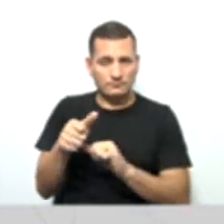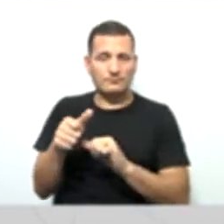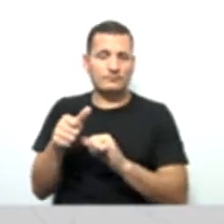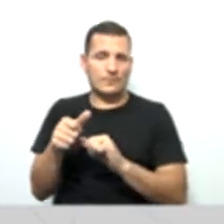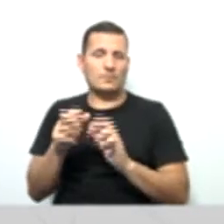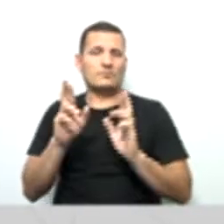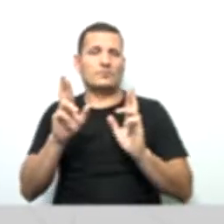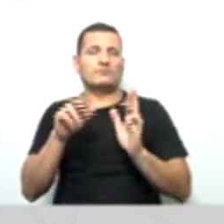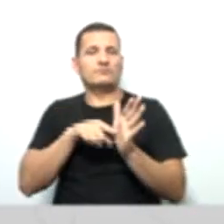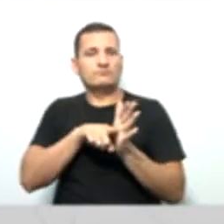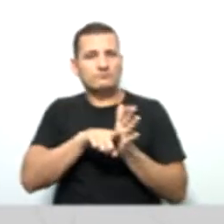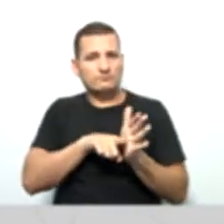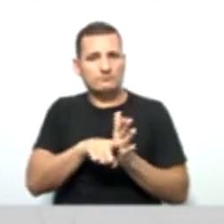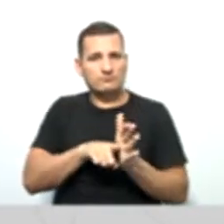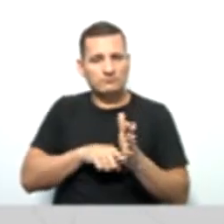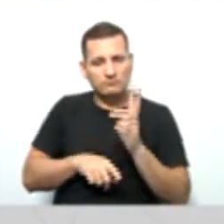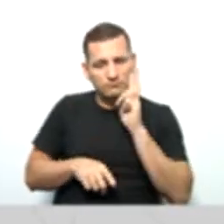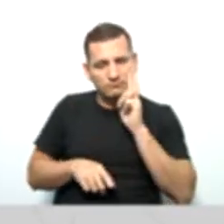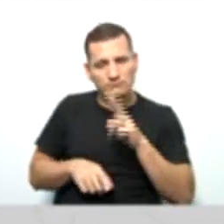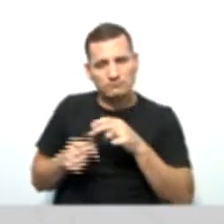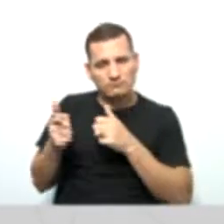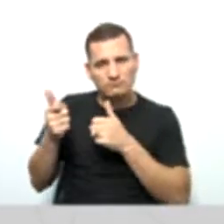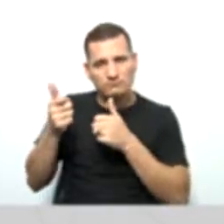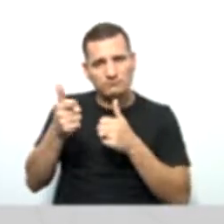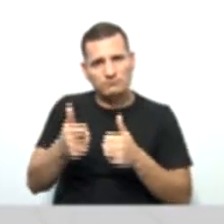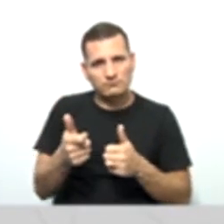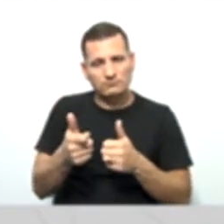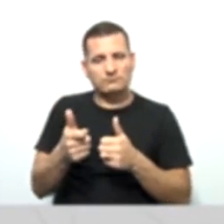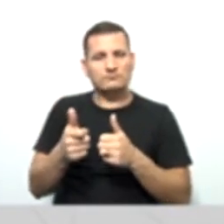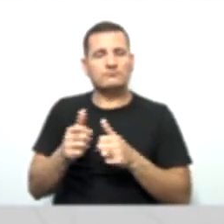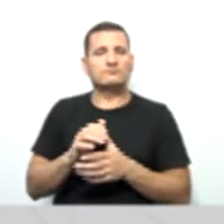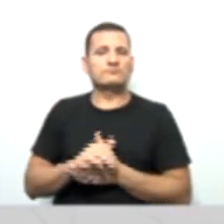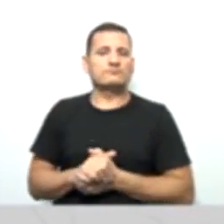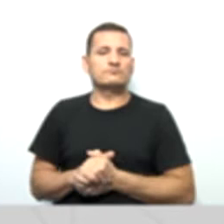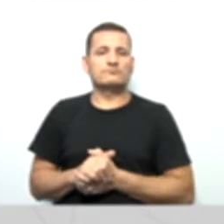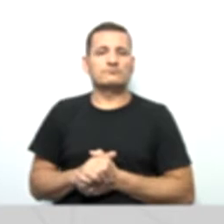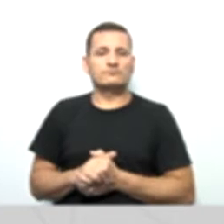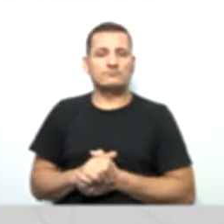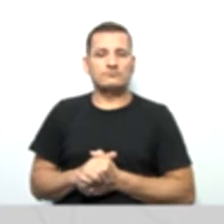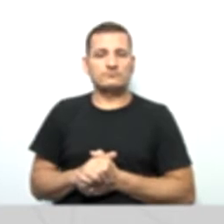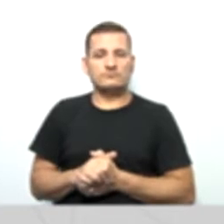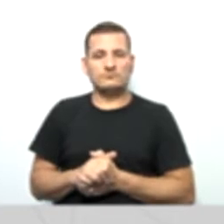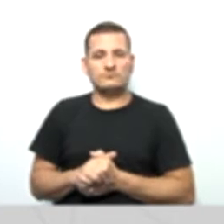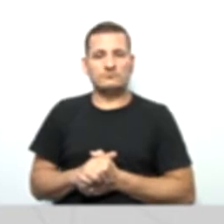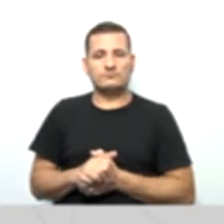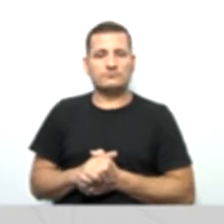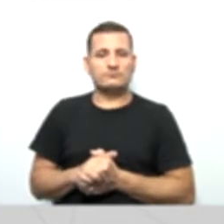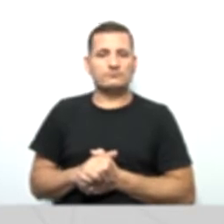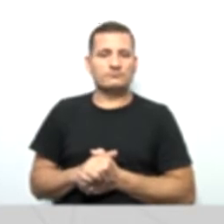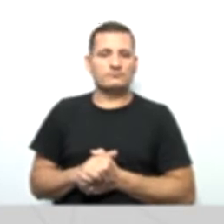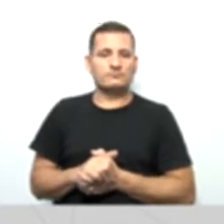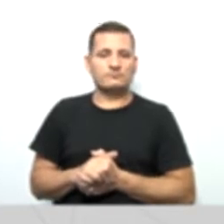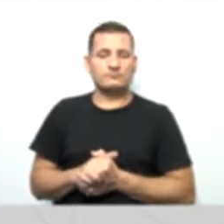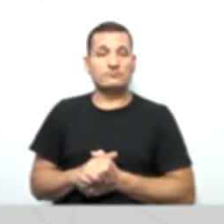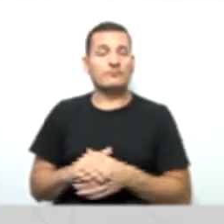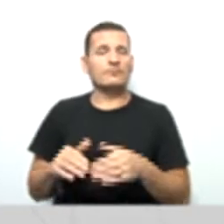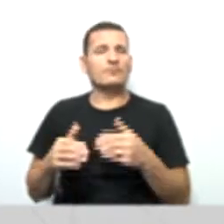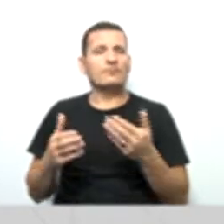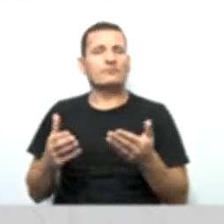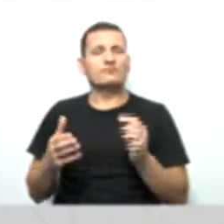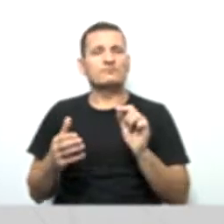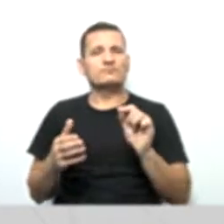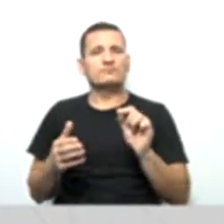estar acompanhando a implantação de todas essas mudanças, né? Então isso foi o quê, gente?